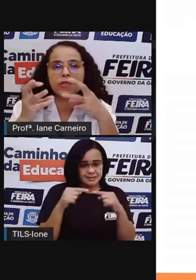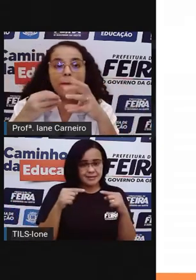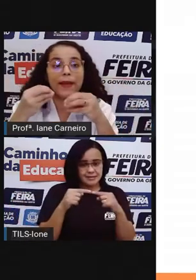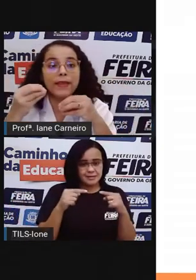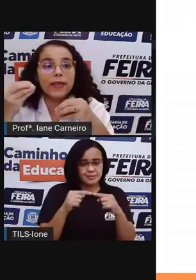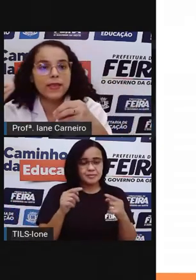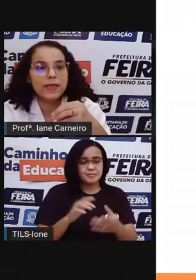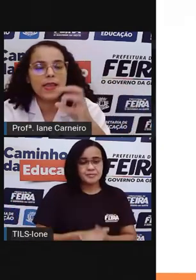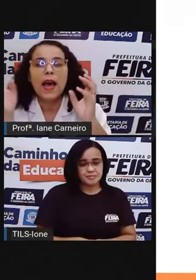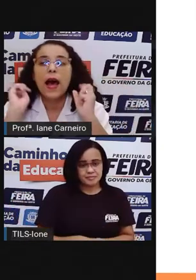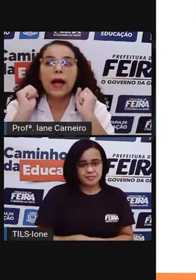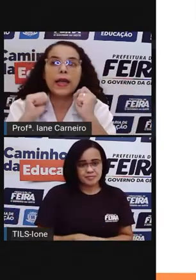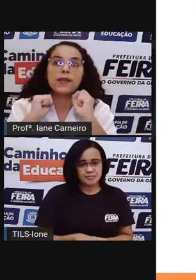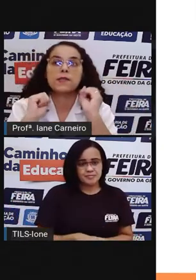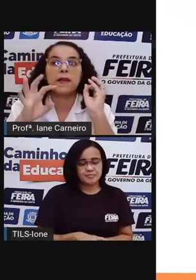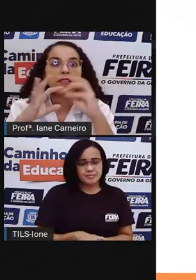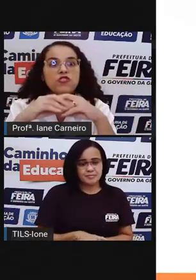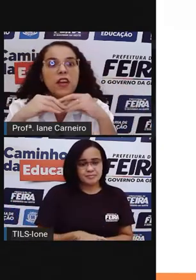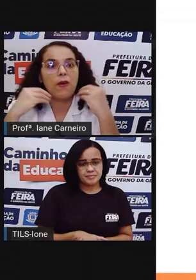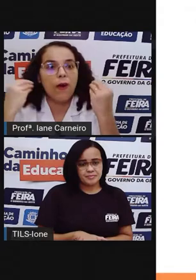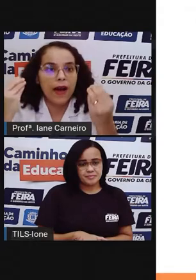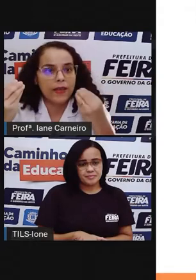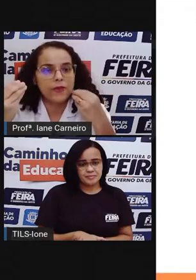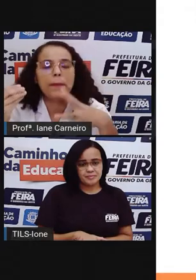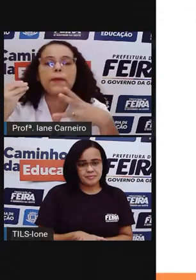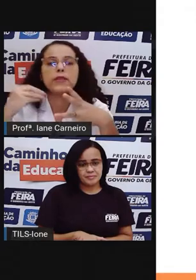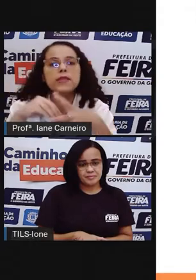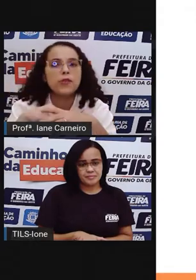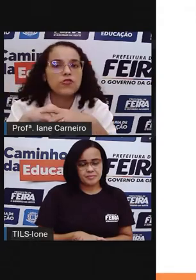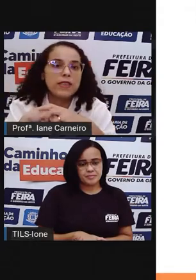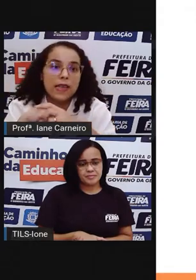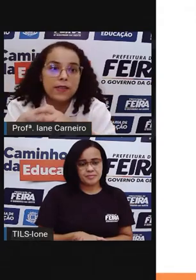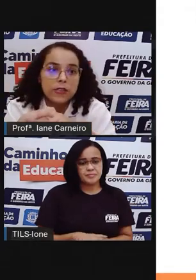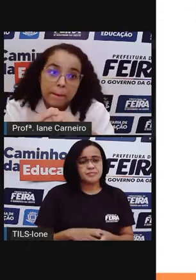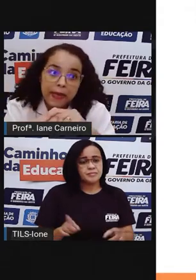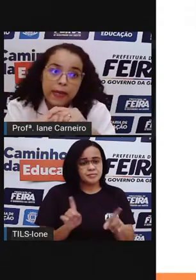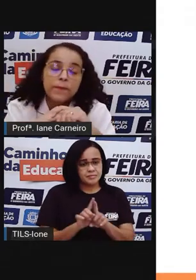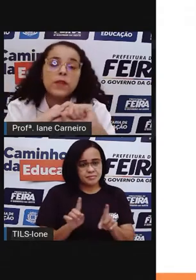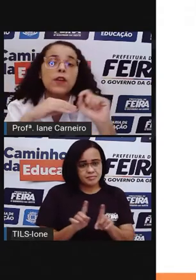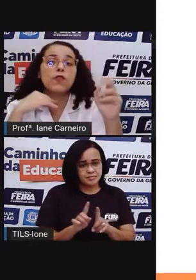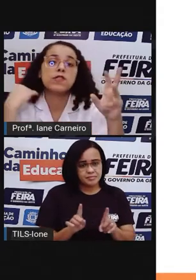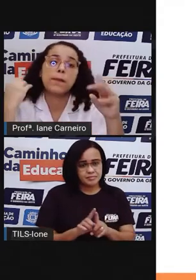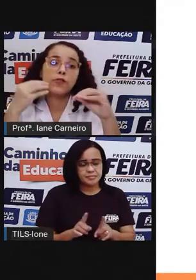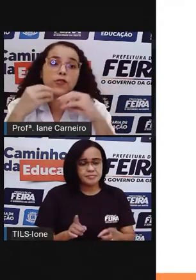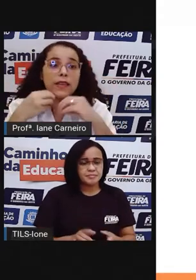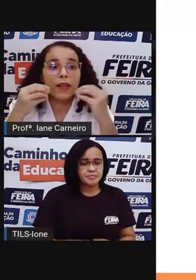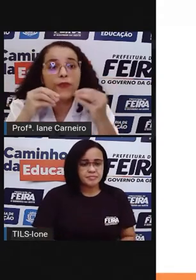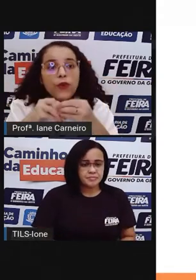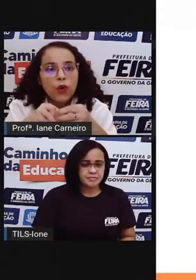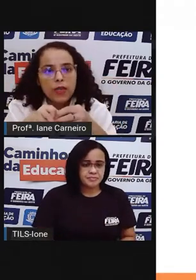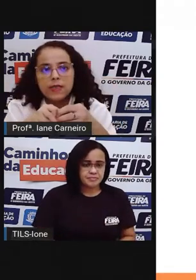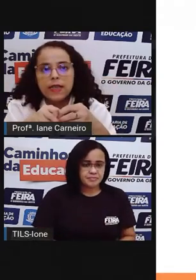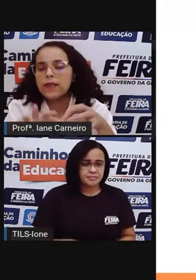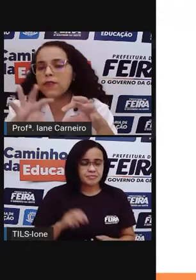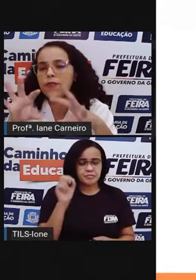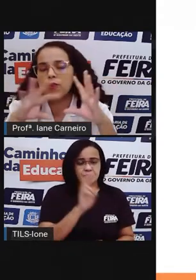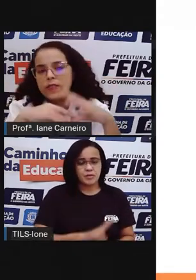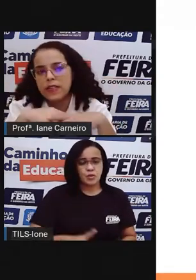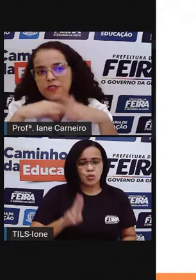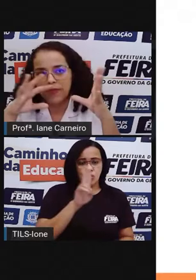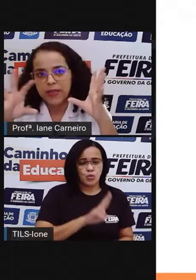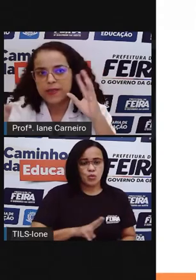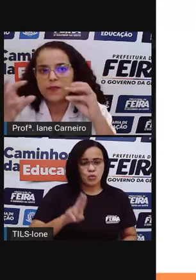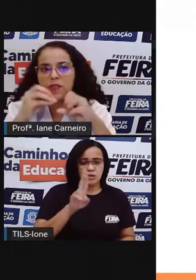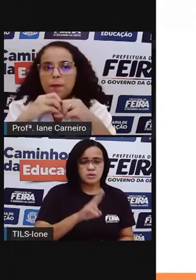Então, você pode usar pedrinhas, aquelas pedras de aquário, né? Podem ser utilizadas também. Você pode usar até folhas, né? Tem